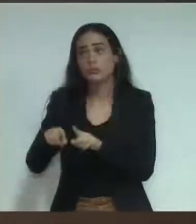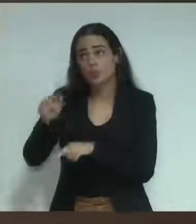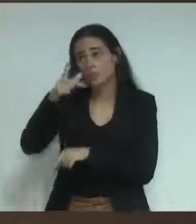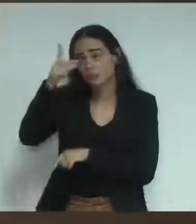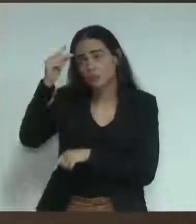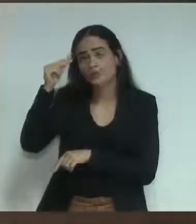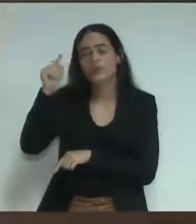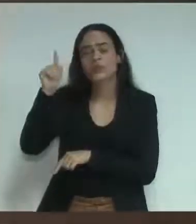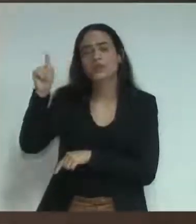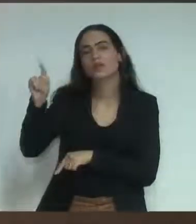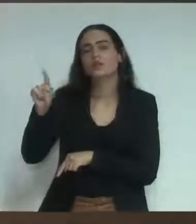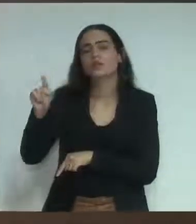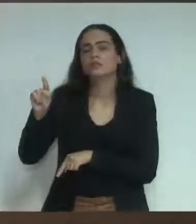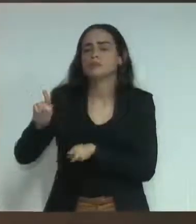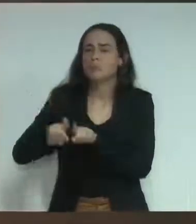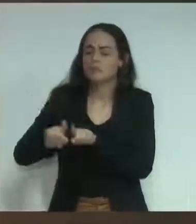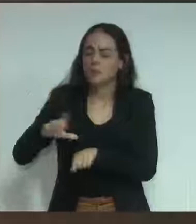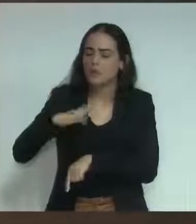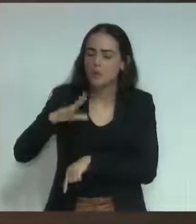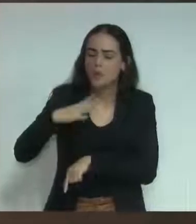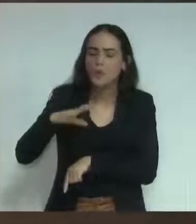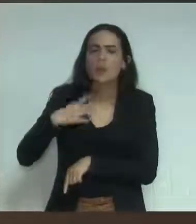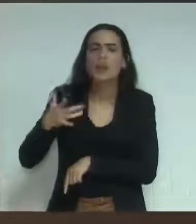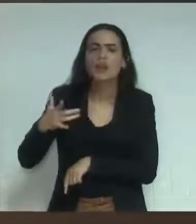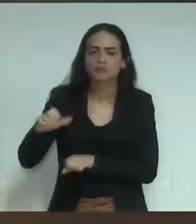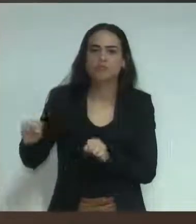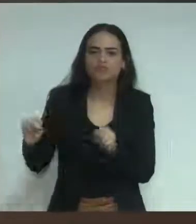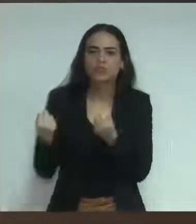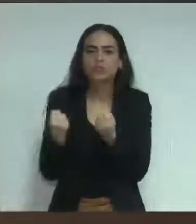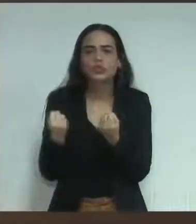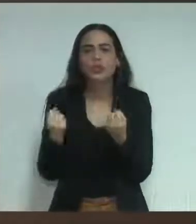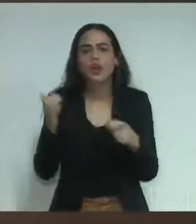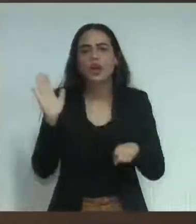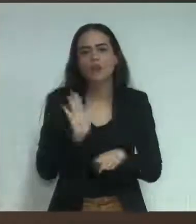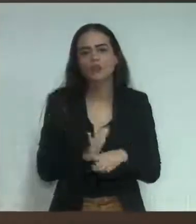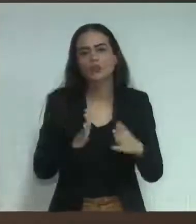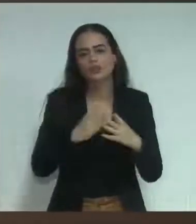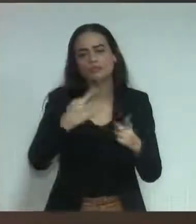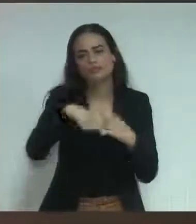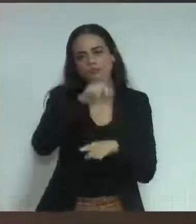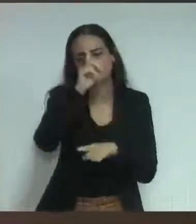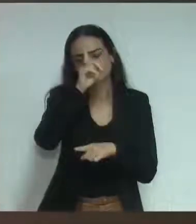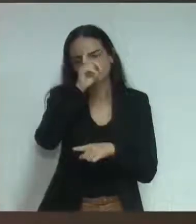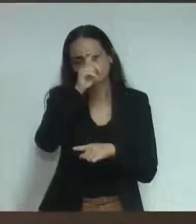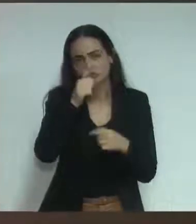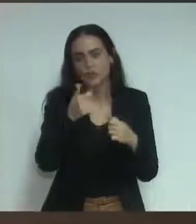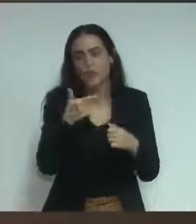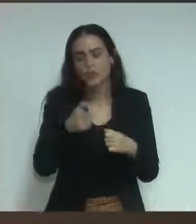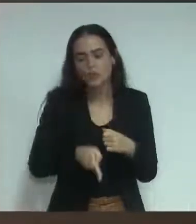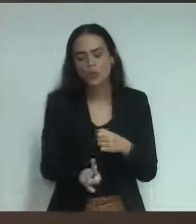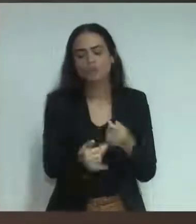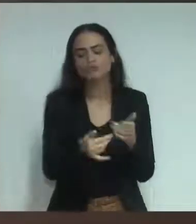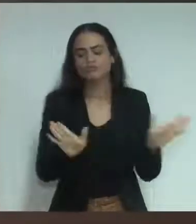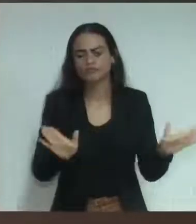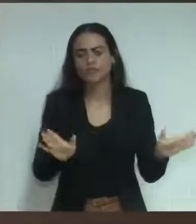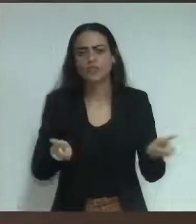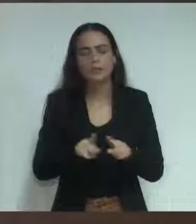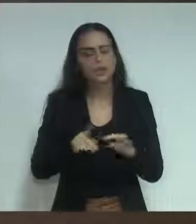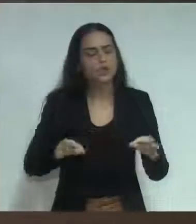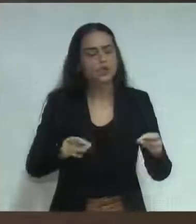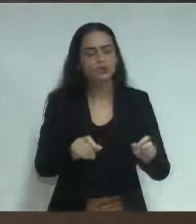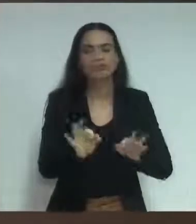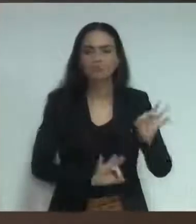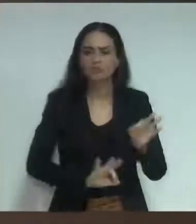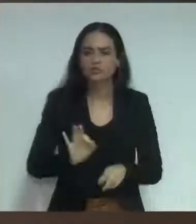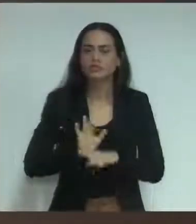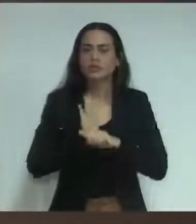coragem e pela decisão política de fazer, mas por todos os envolvidos, as pessoas que estiveram envolvidas nesse processo, inclusive